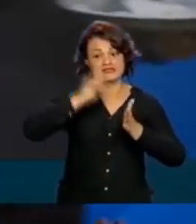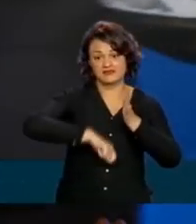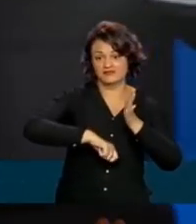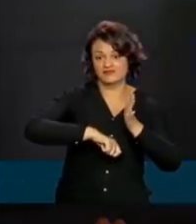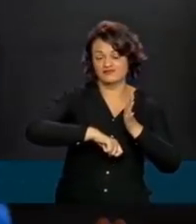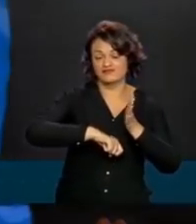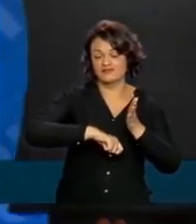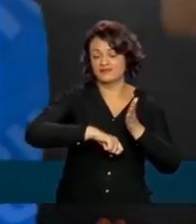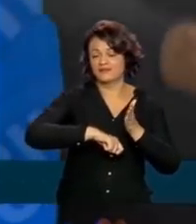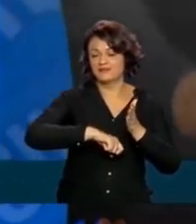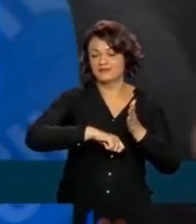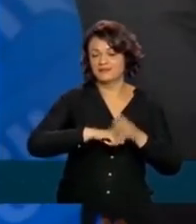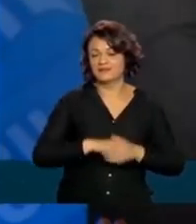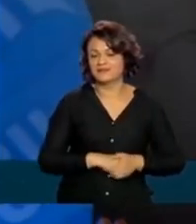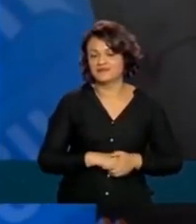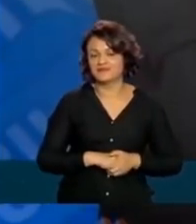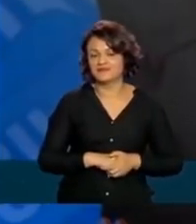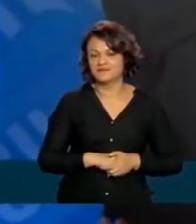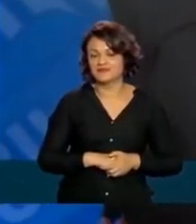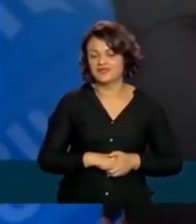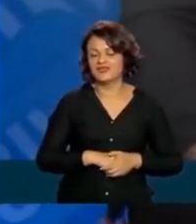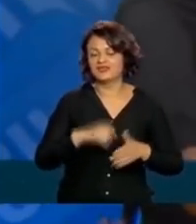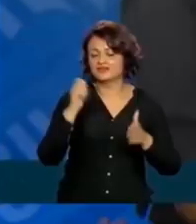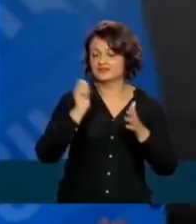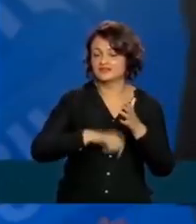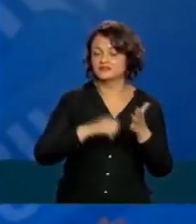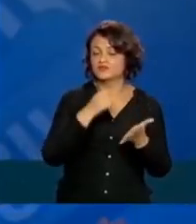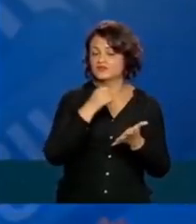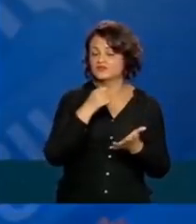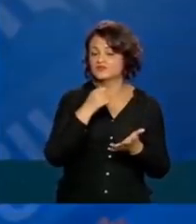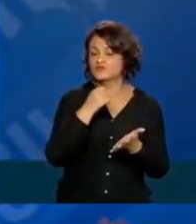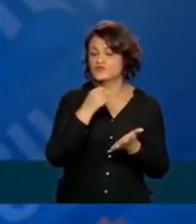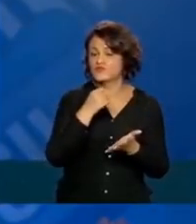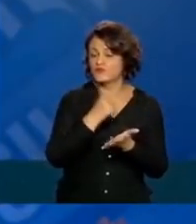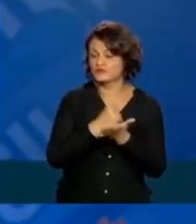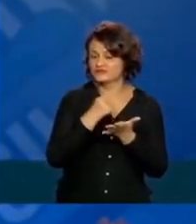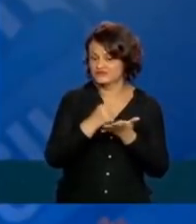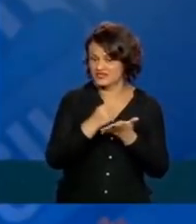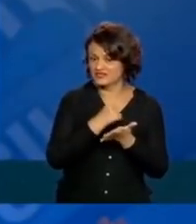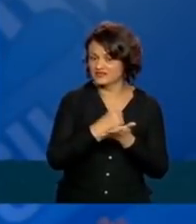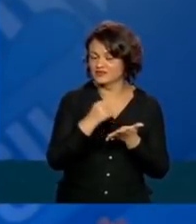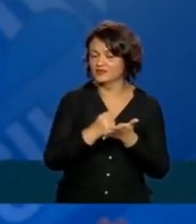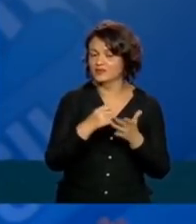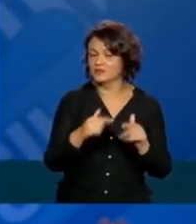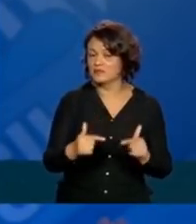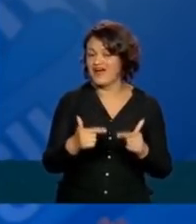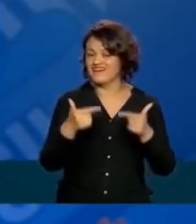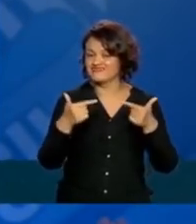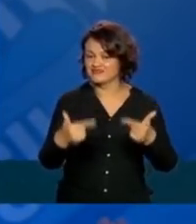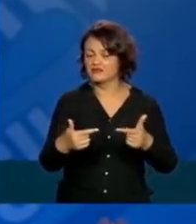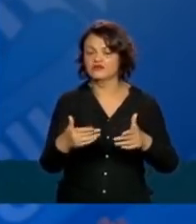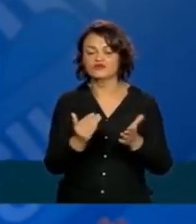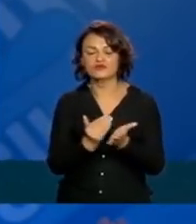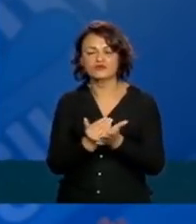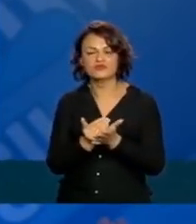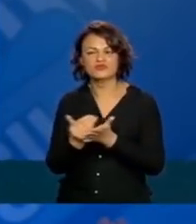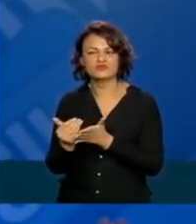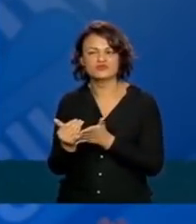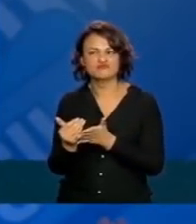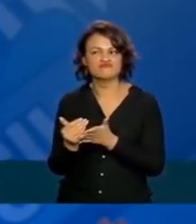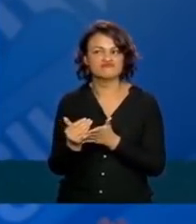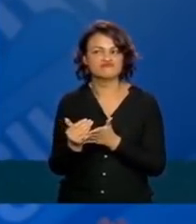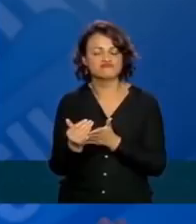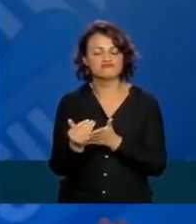ação, materializamos uma ação que iniciou aproximadamente